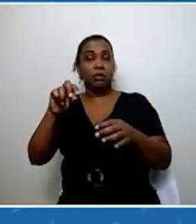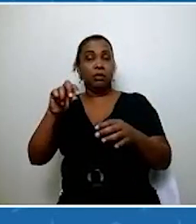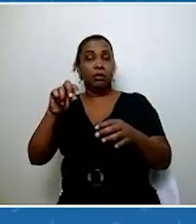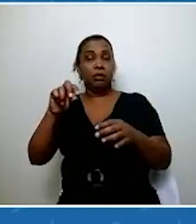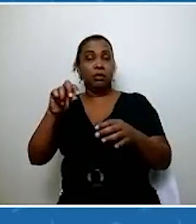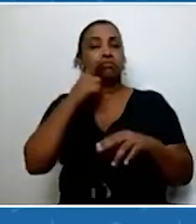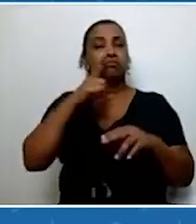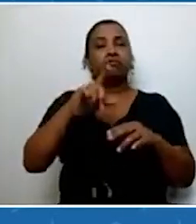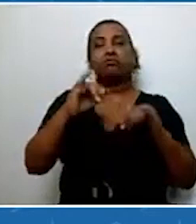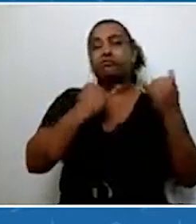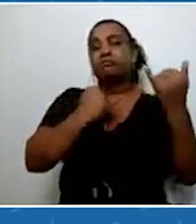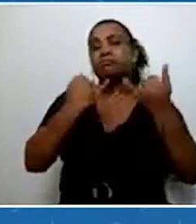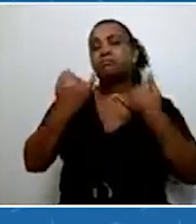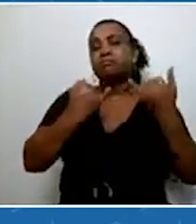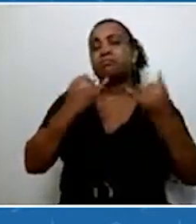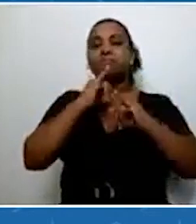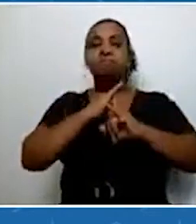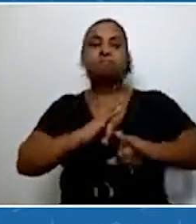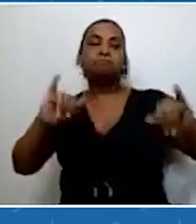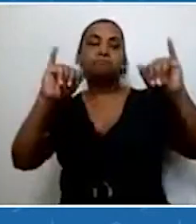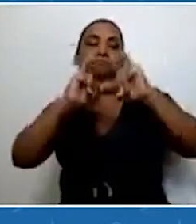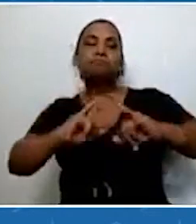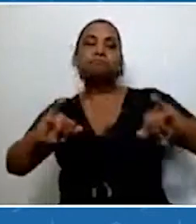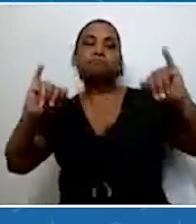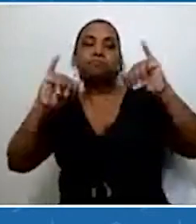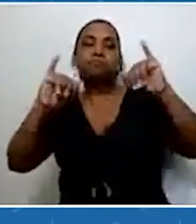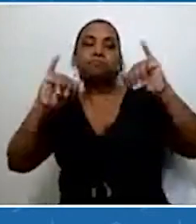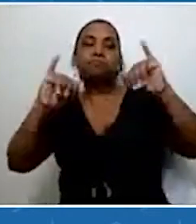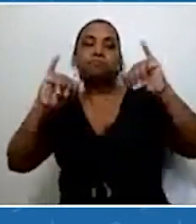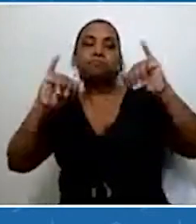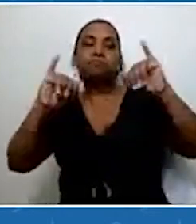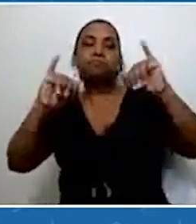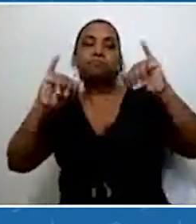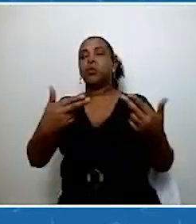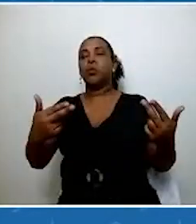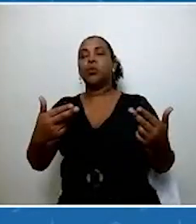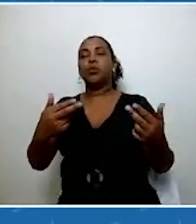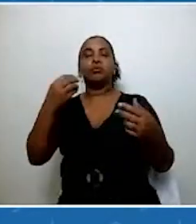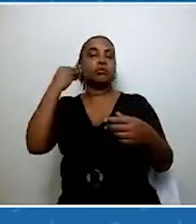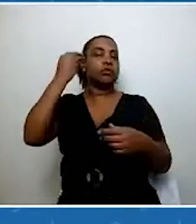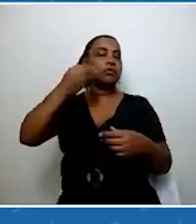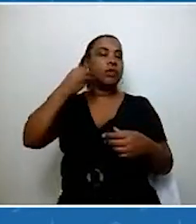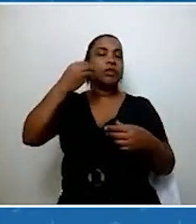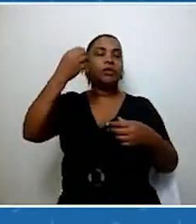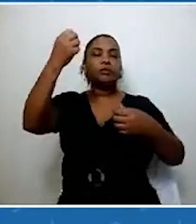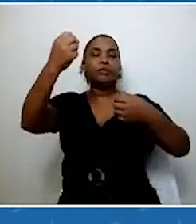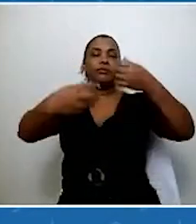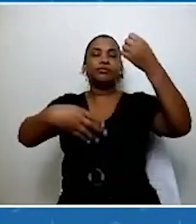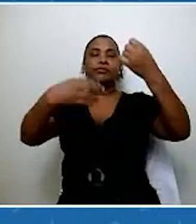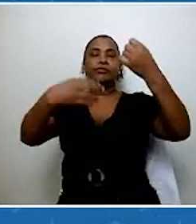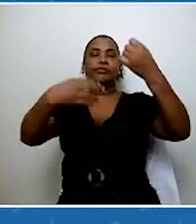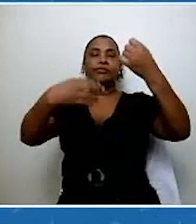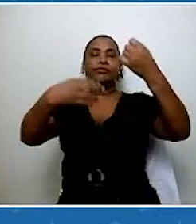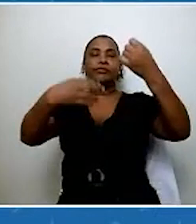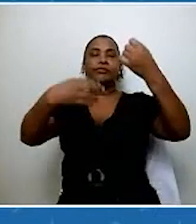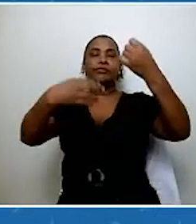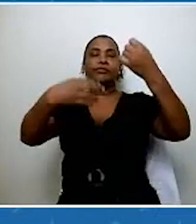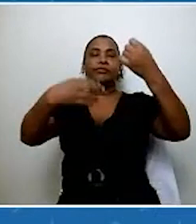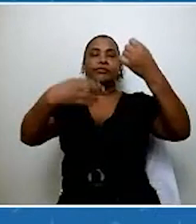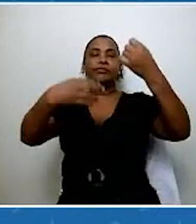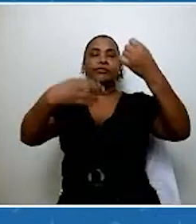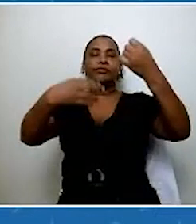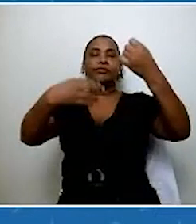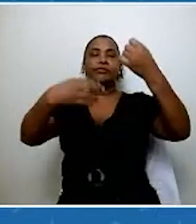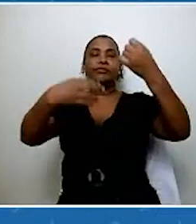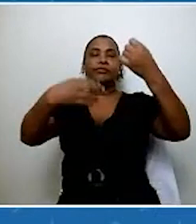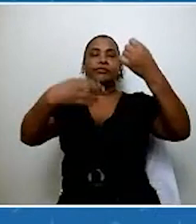práticas, como a gente está fazendo aqui, contando as experiências de vocês, que estão aí no Brasil inteiro, tendo a possibilidade de tocar